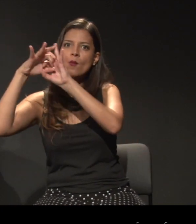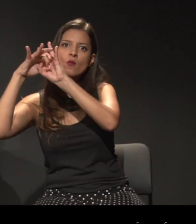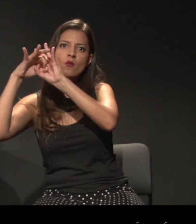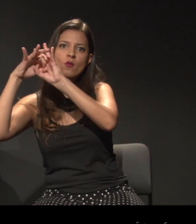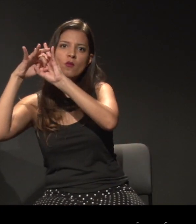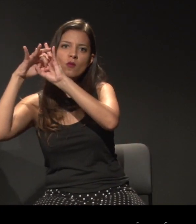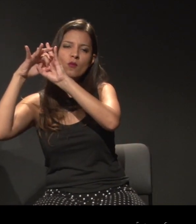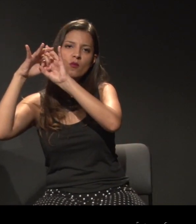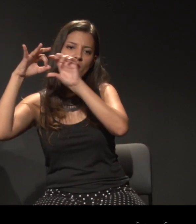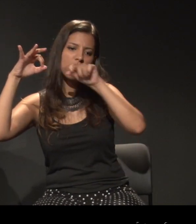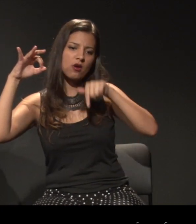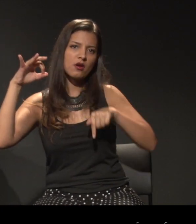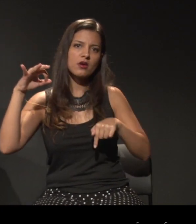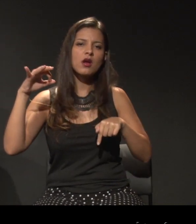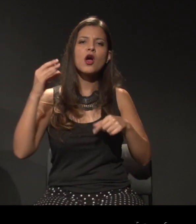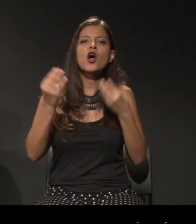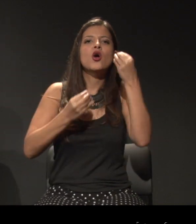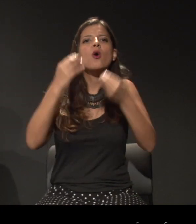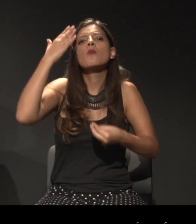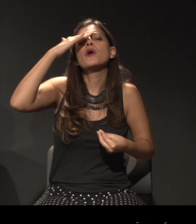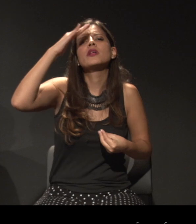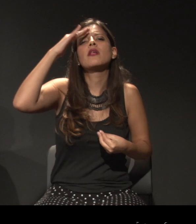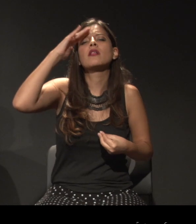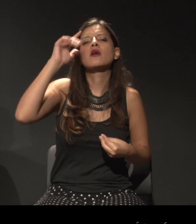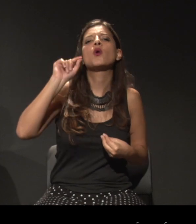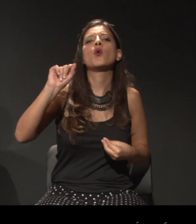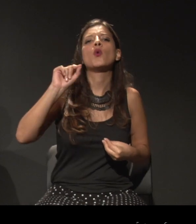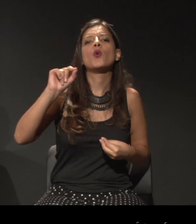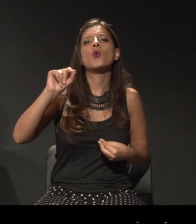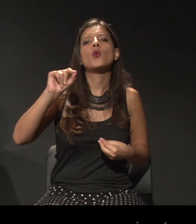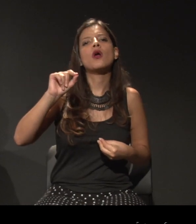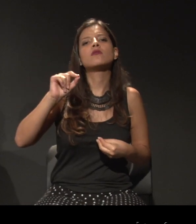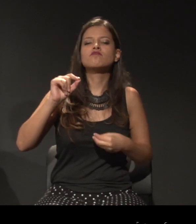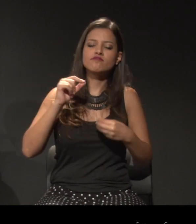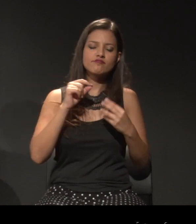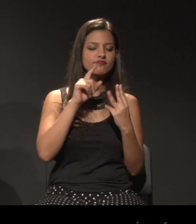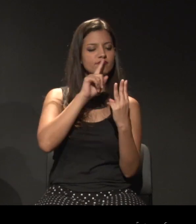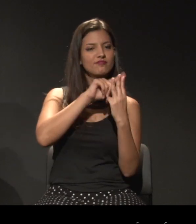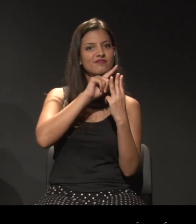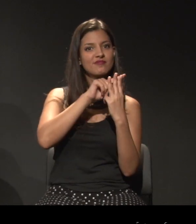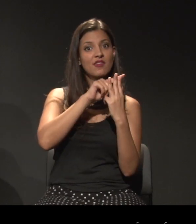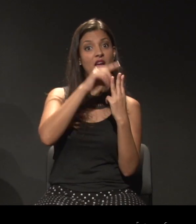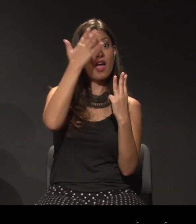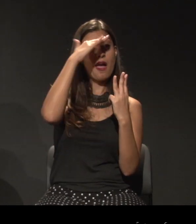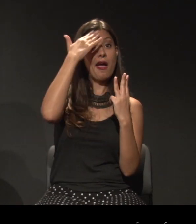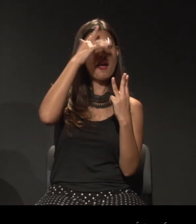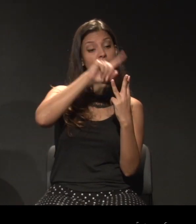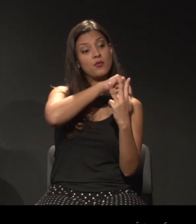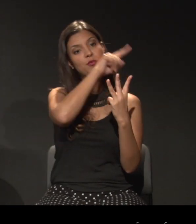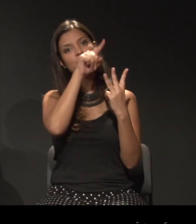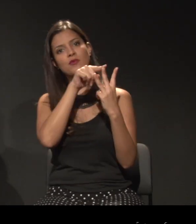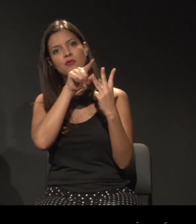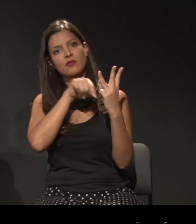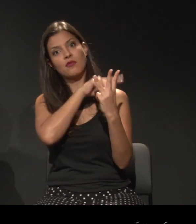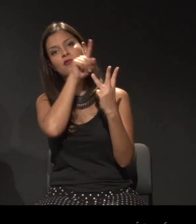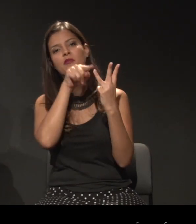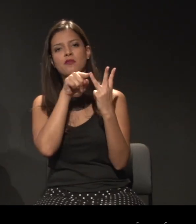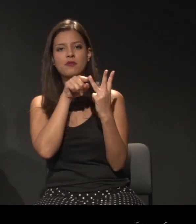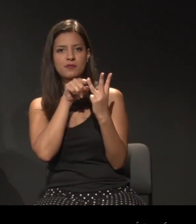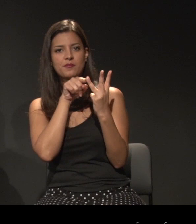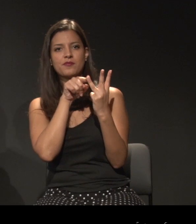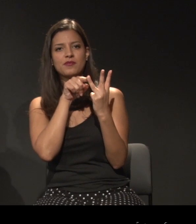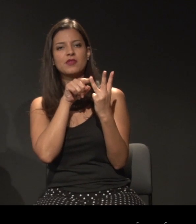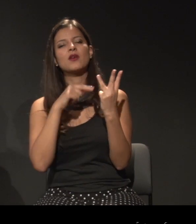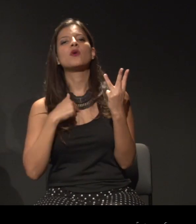para entender um pouco do que foi a primeira parte do processo e poder partir para o próximo. Então, eu estou com